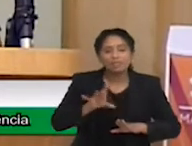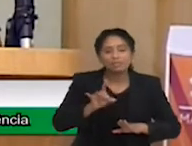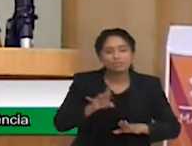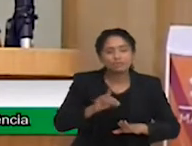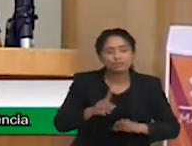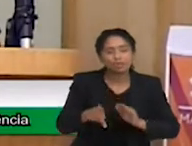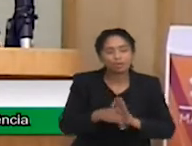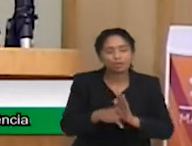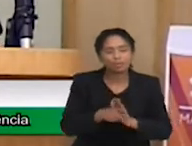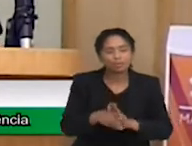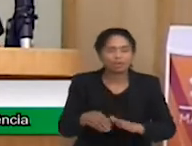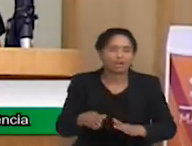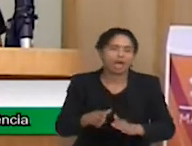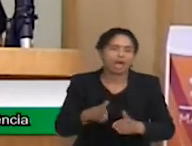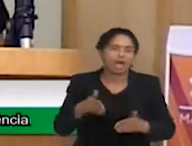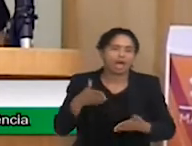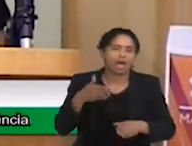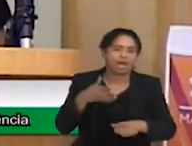escola.